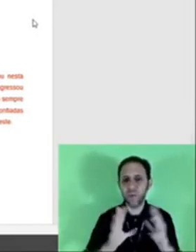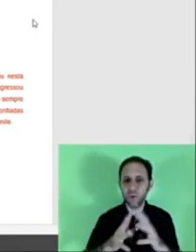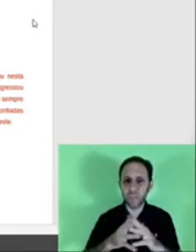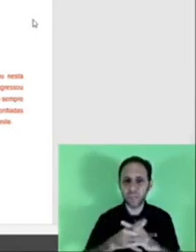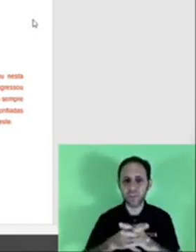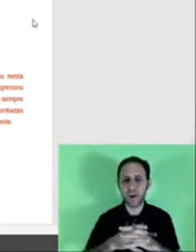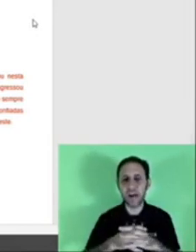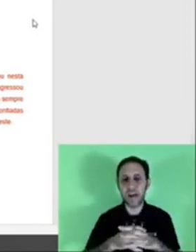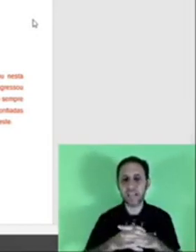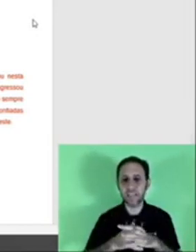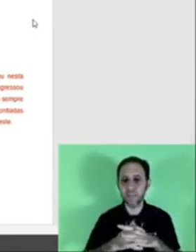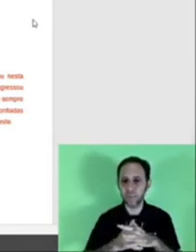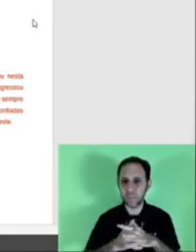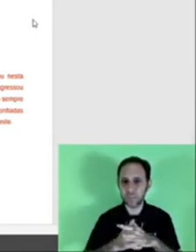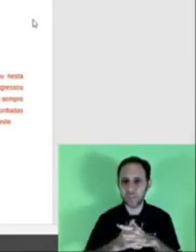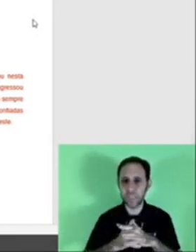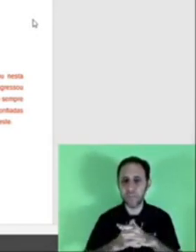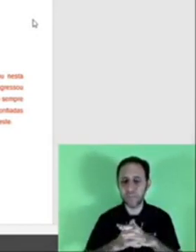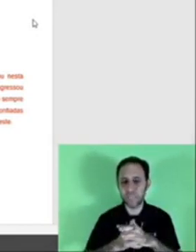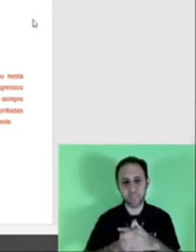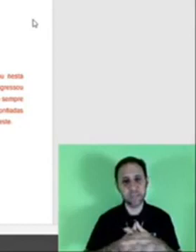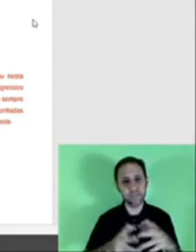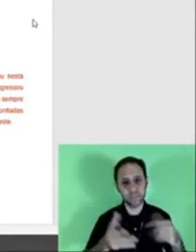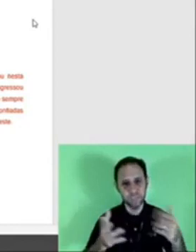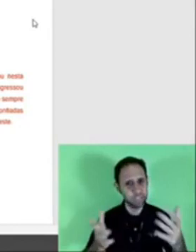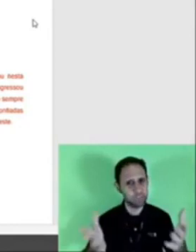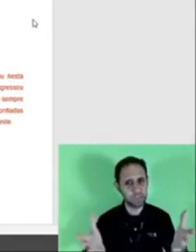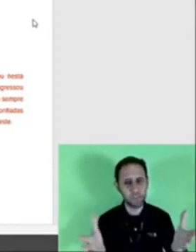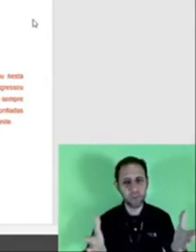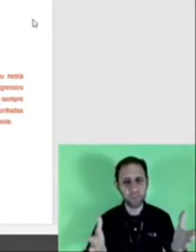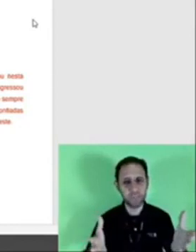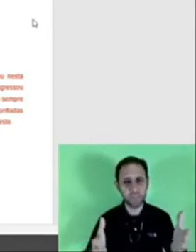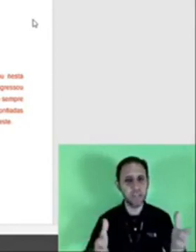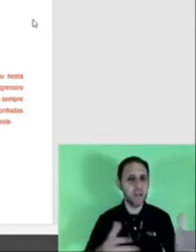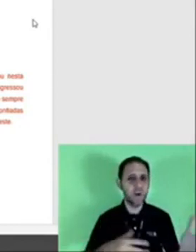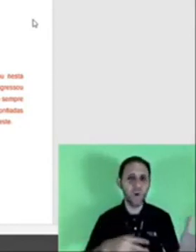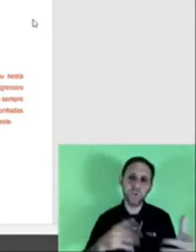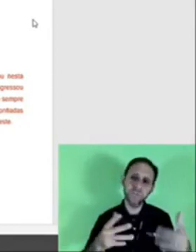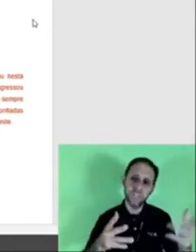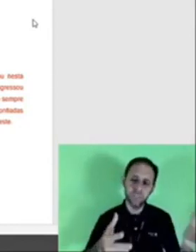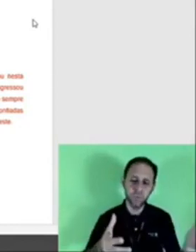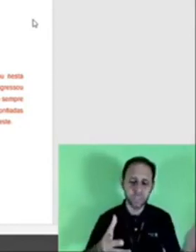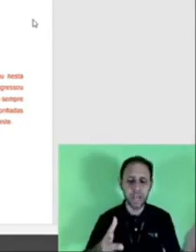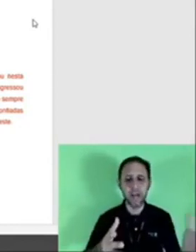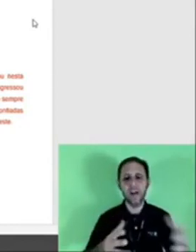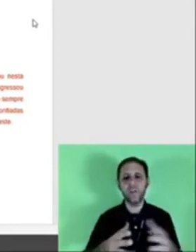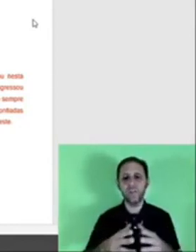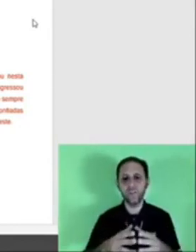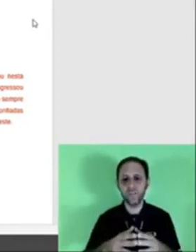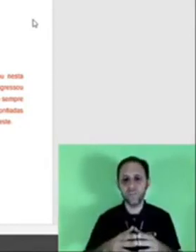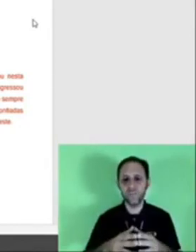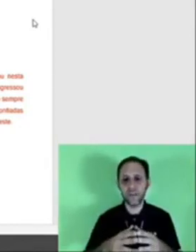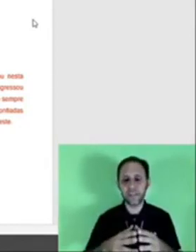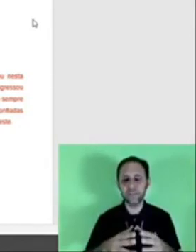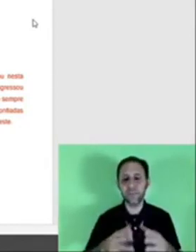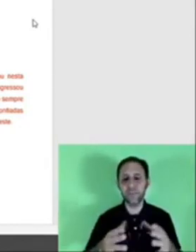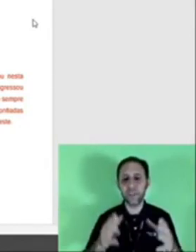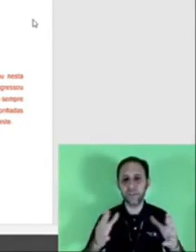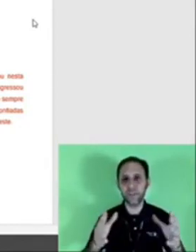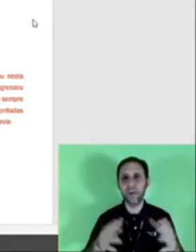aqui eu coloquei só as informações da empresa mas o dia que você tiver uma empresa ou tiver de montar um